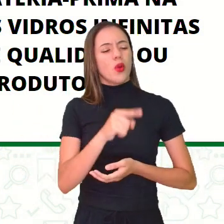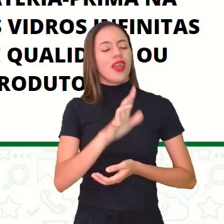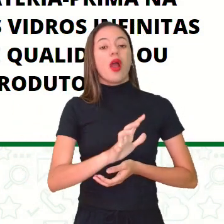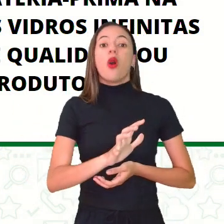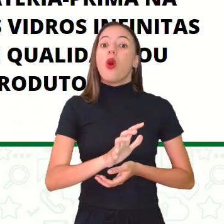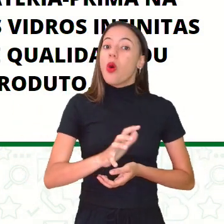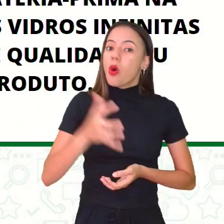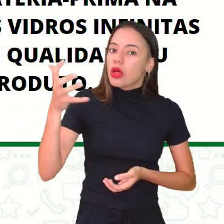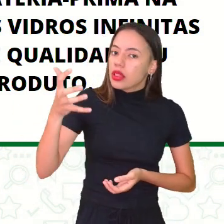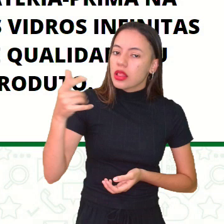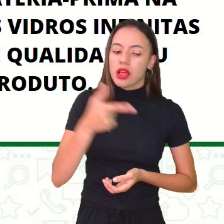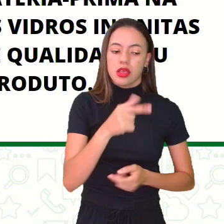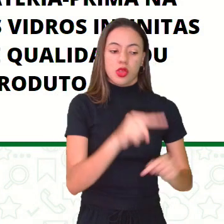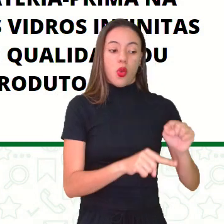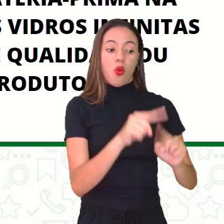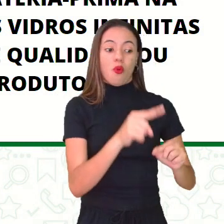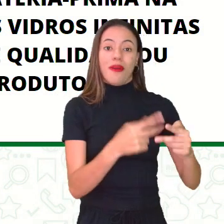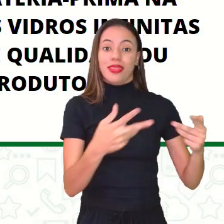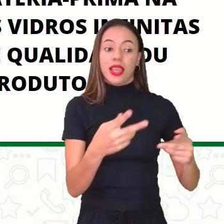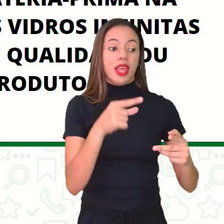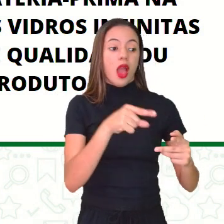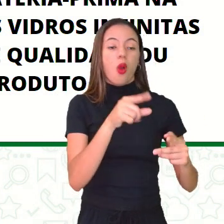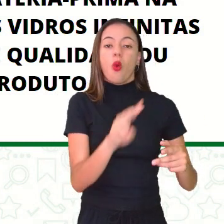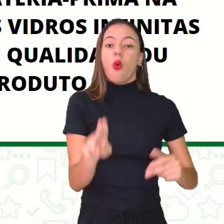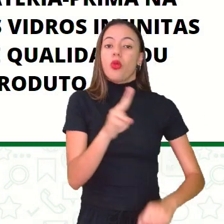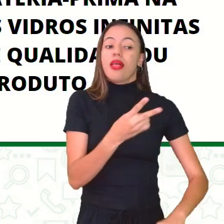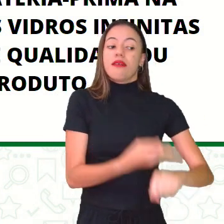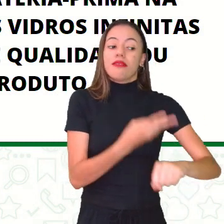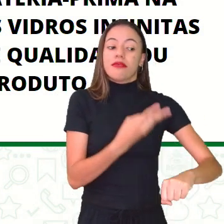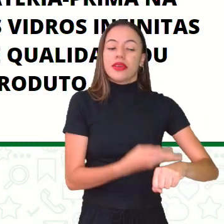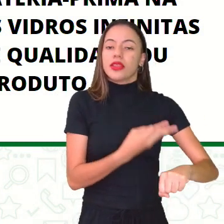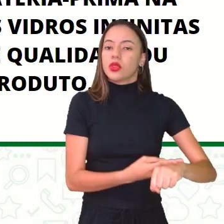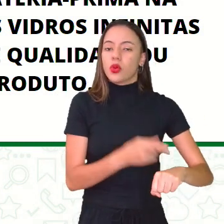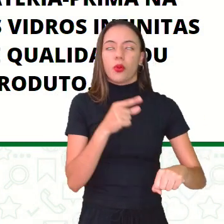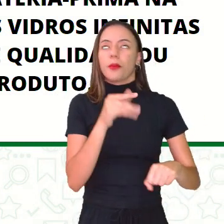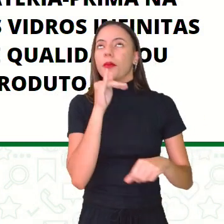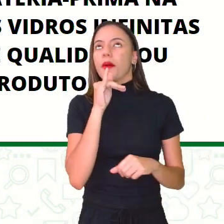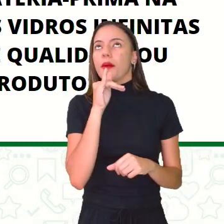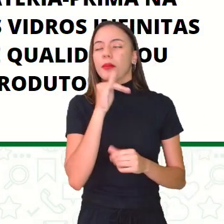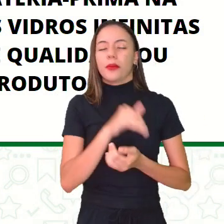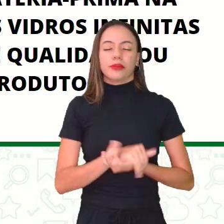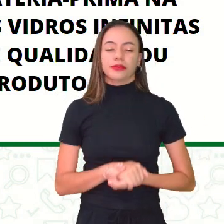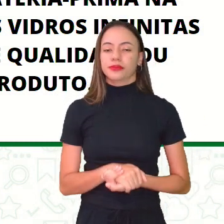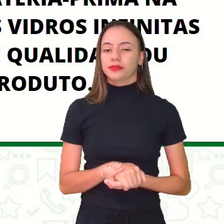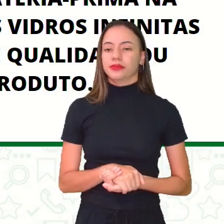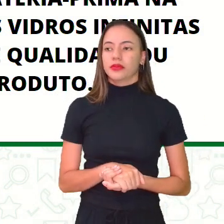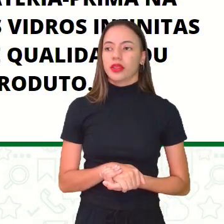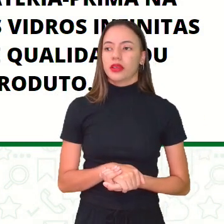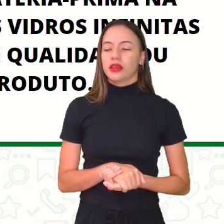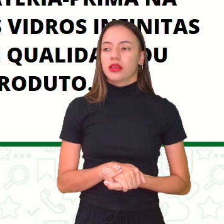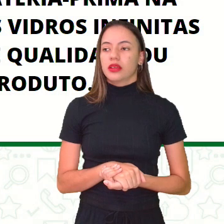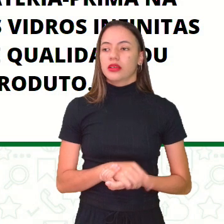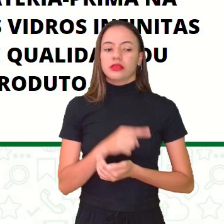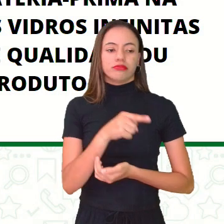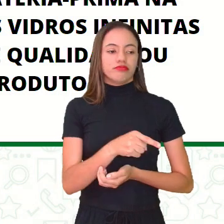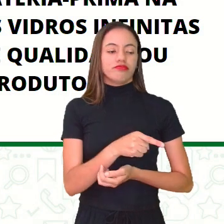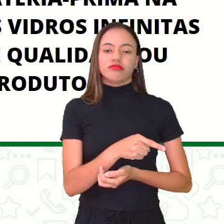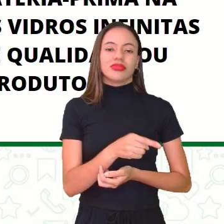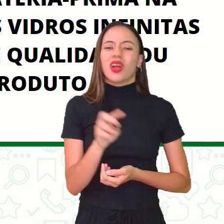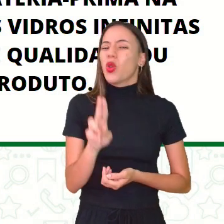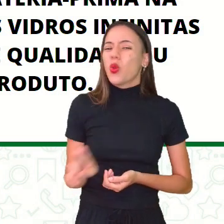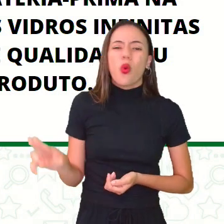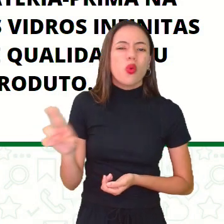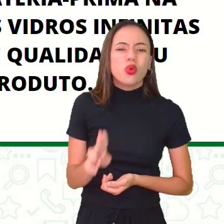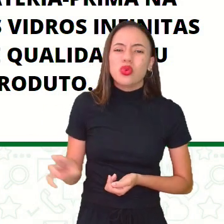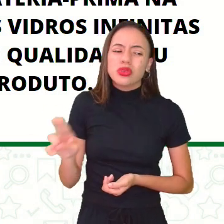o vidro, com o material feito de vidro, quando ele, por exemplo, já não serve mais para